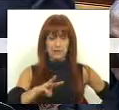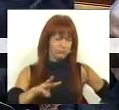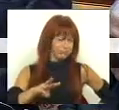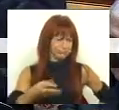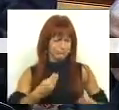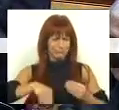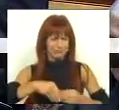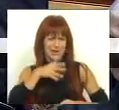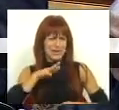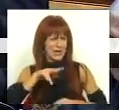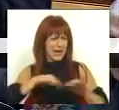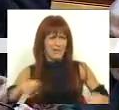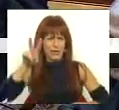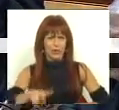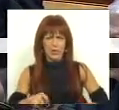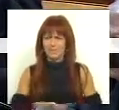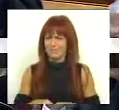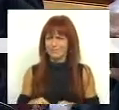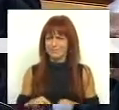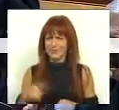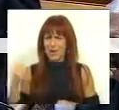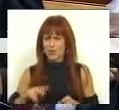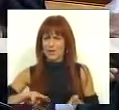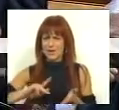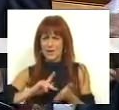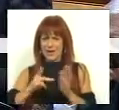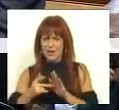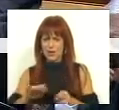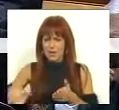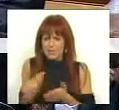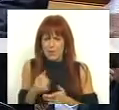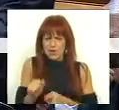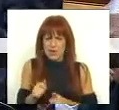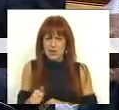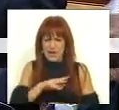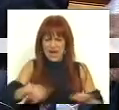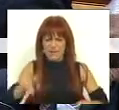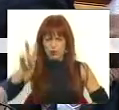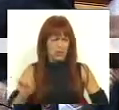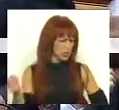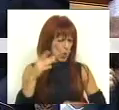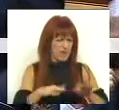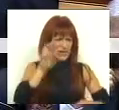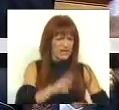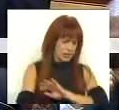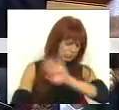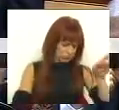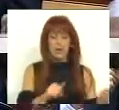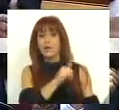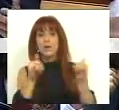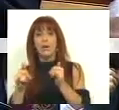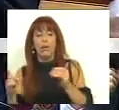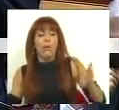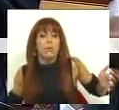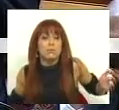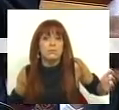O anexo diz que é de nível 2. Claro que Unidade Técnica fez a sua proposta baseada no nível 2 e não no nível 3. Por outro lado, foi